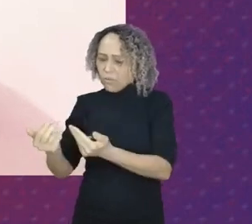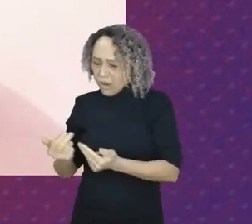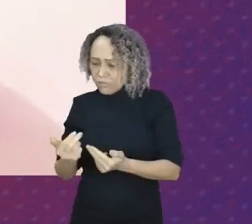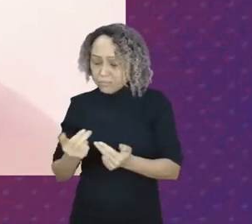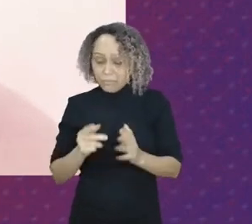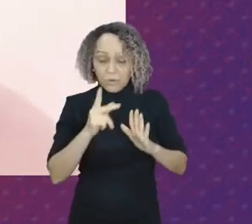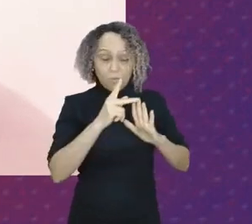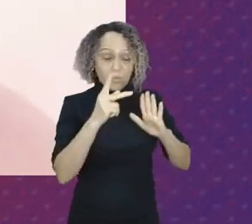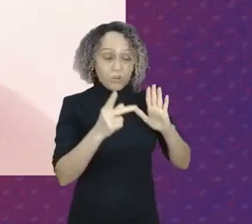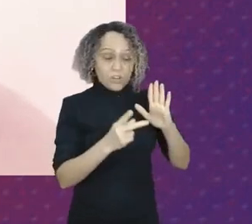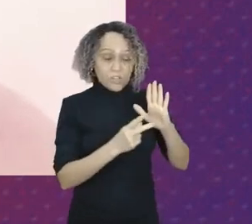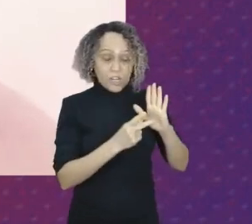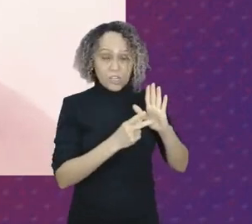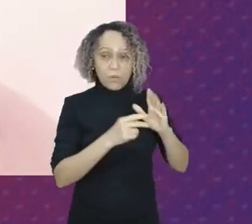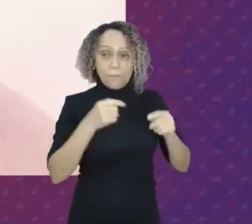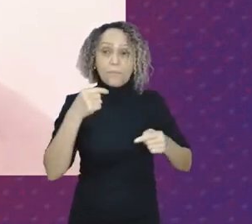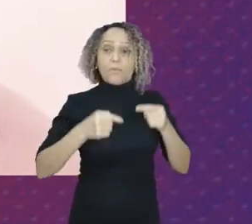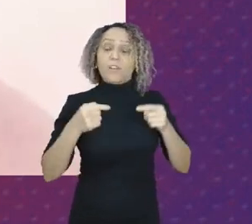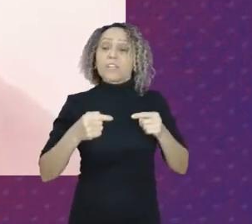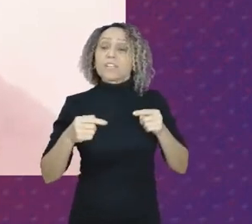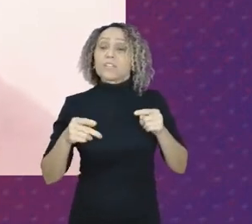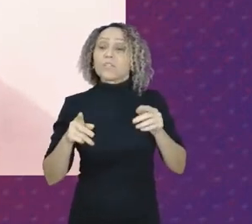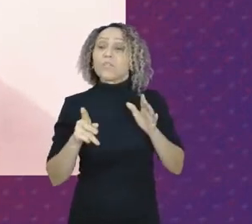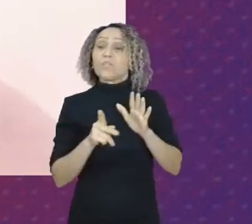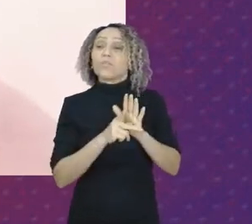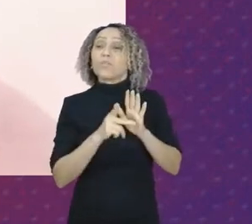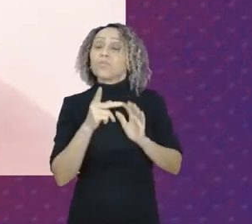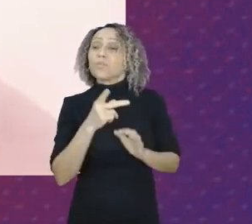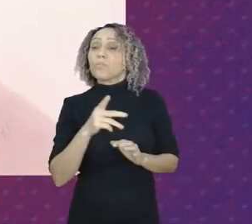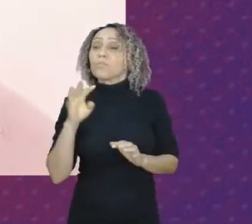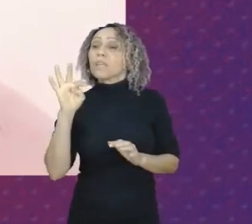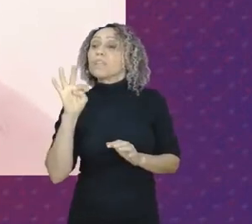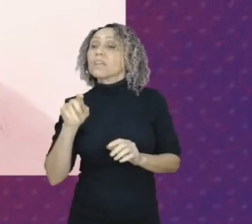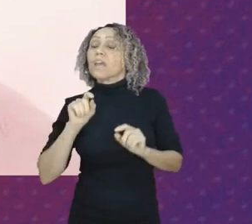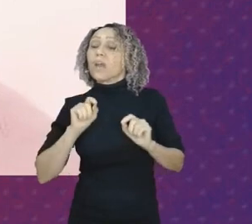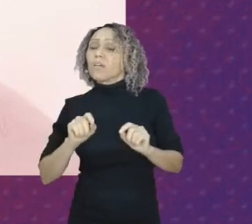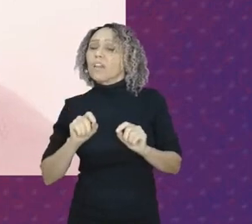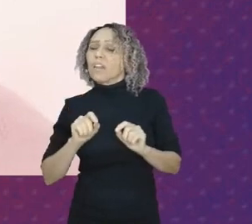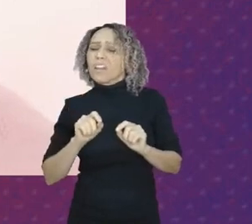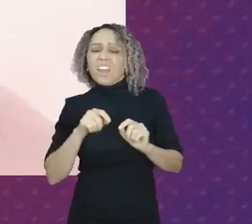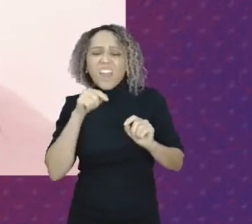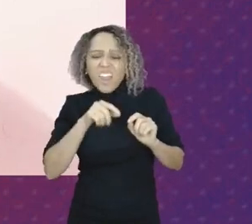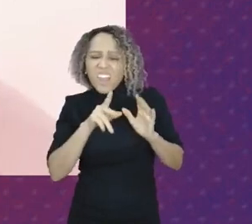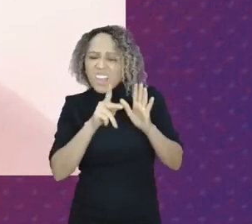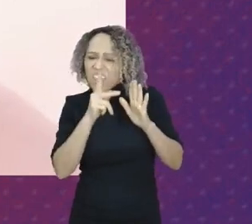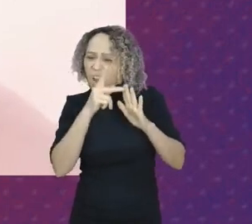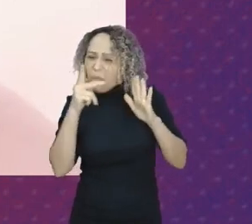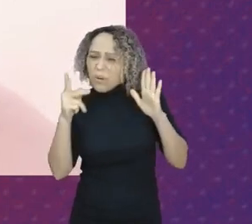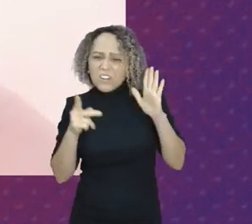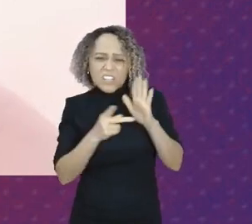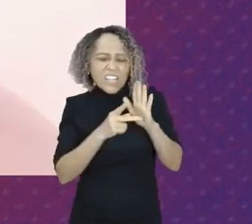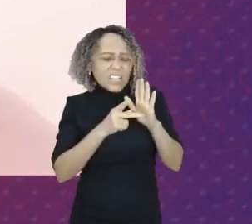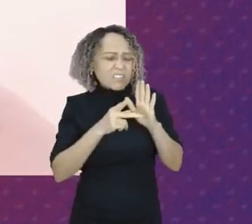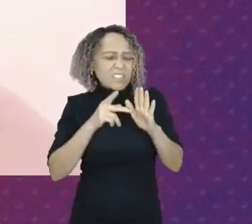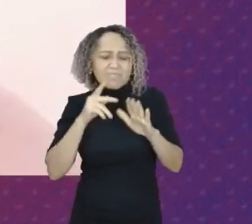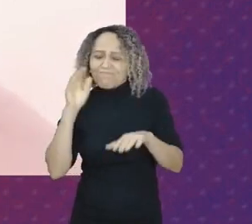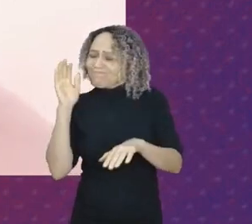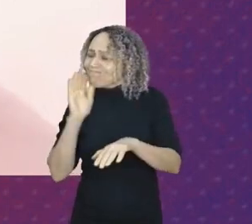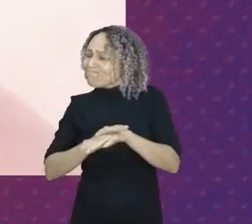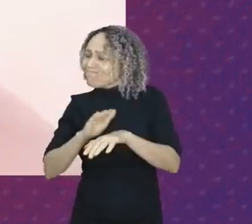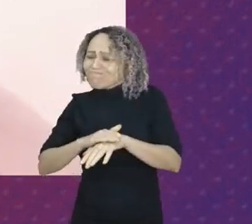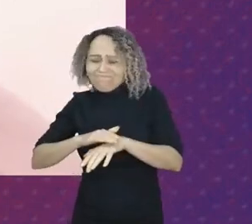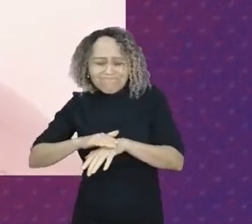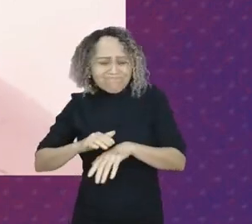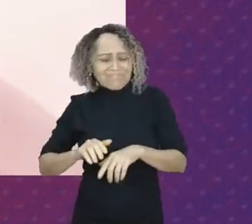partido dos trabalhadores é o projeto que mais atende a população afro-brasileira desse